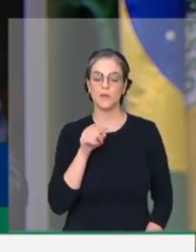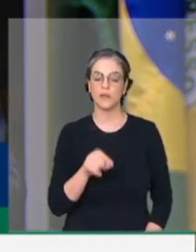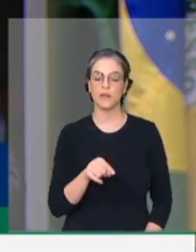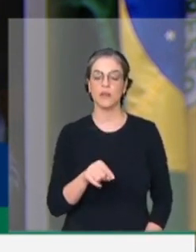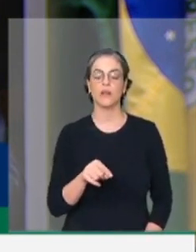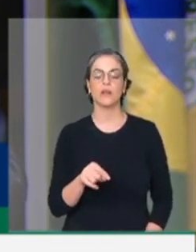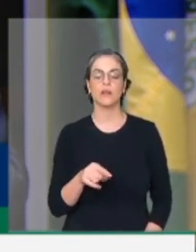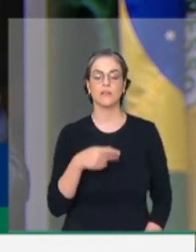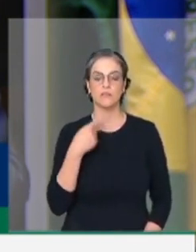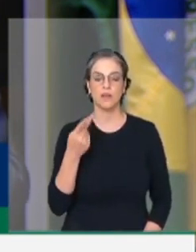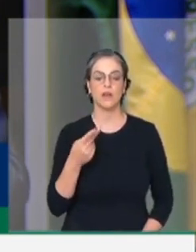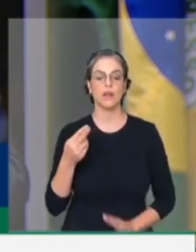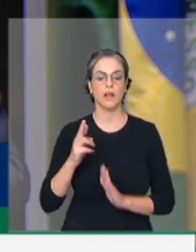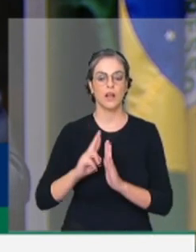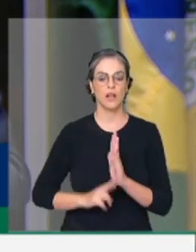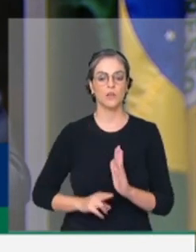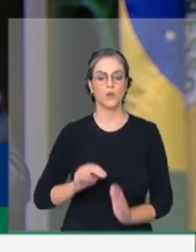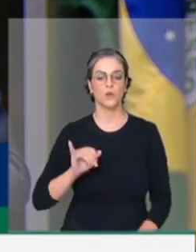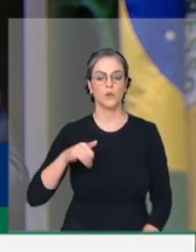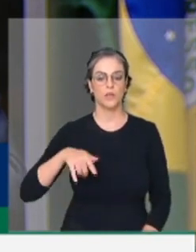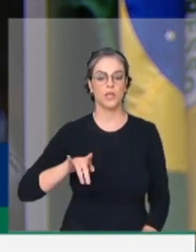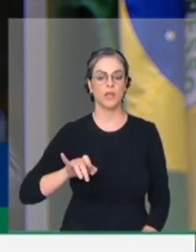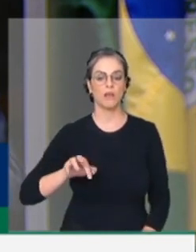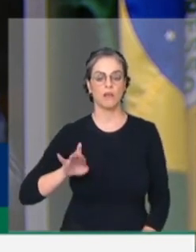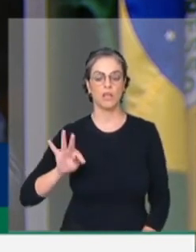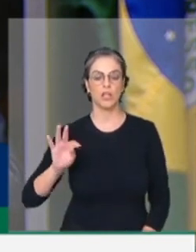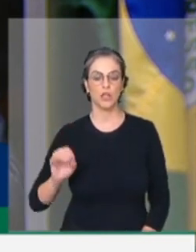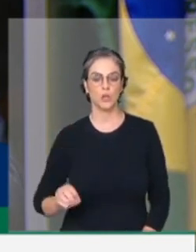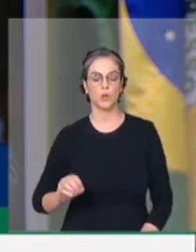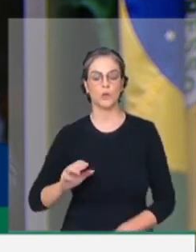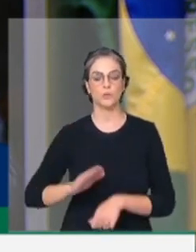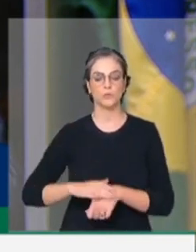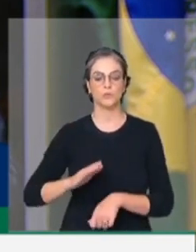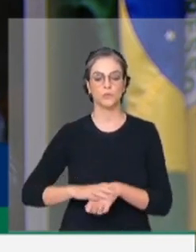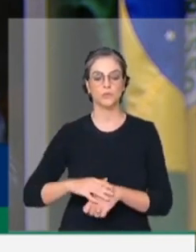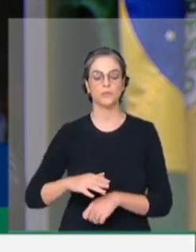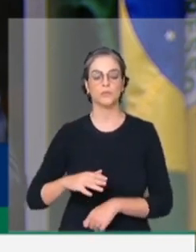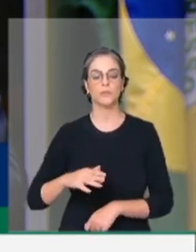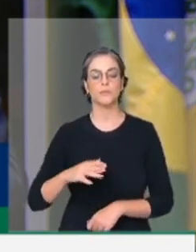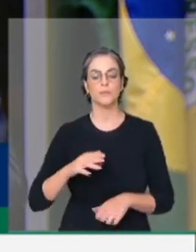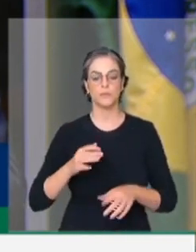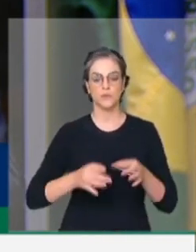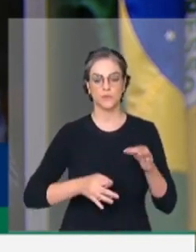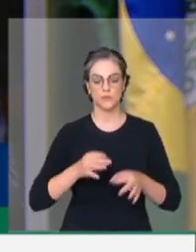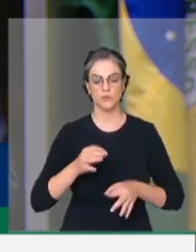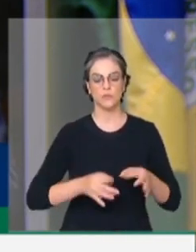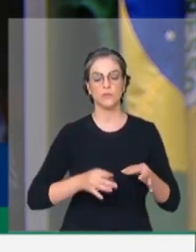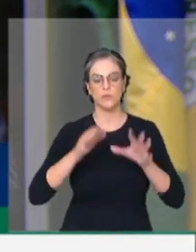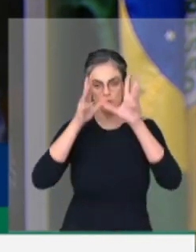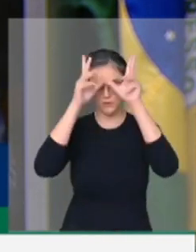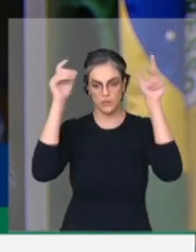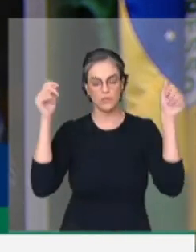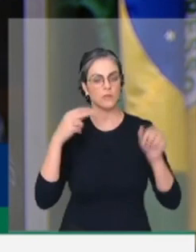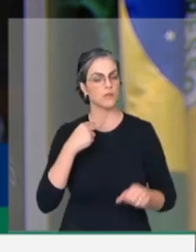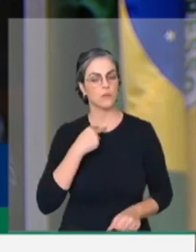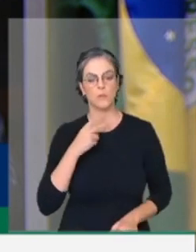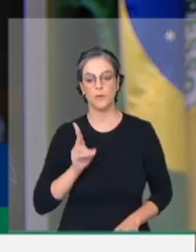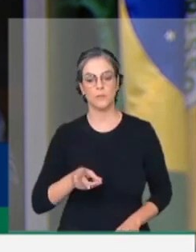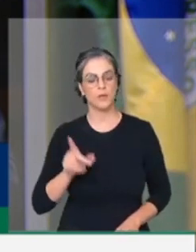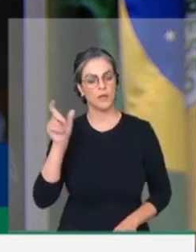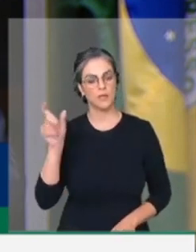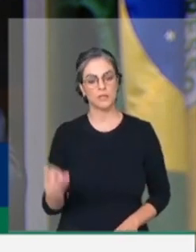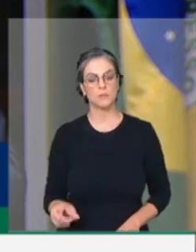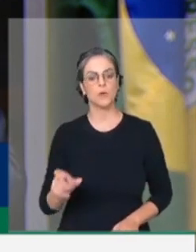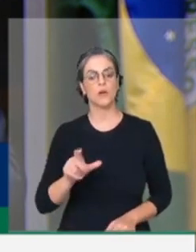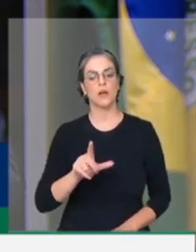relator do inquérito nos processos de competência originária de tribunal não poderá atuar como relator da instrução.